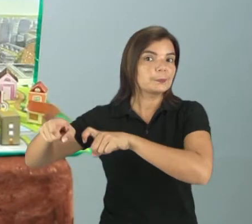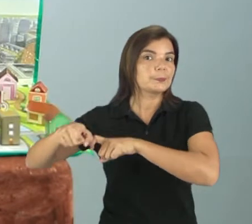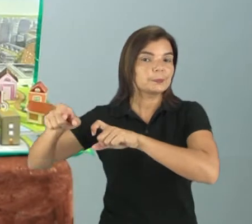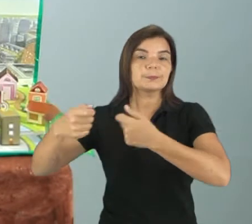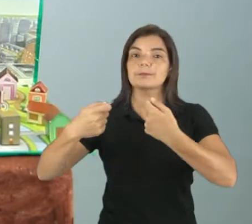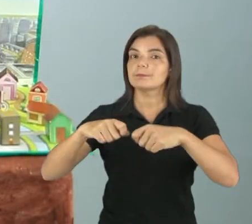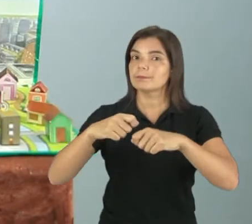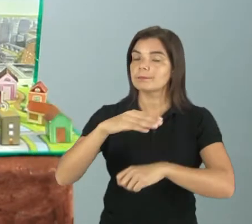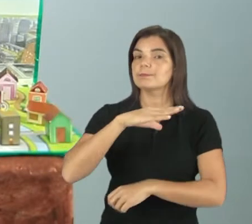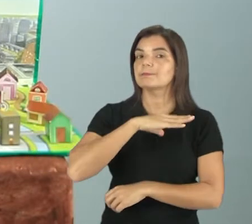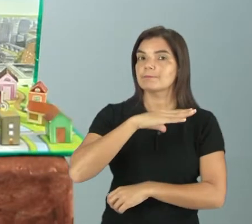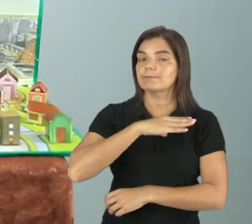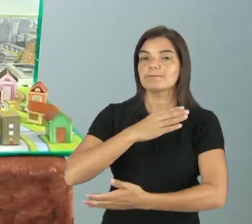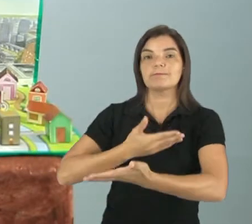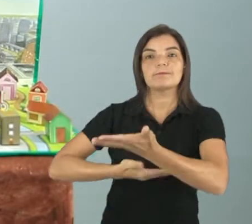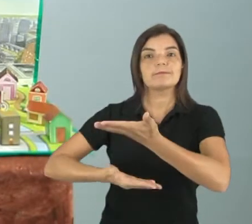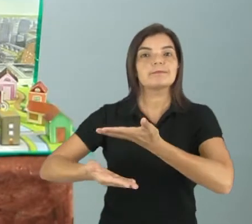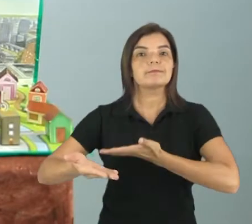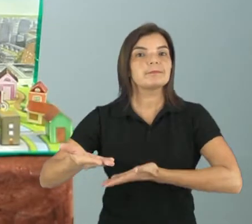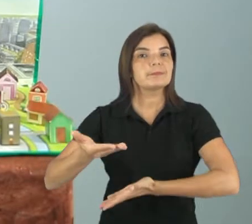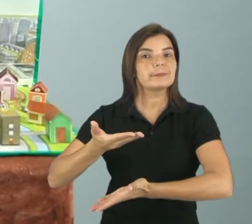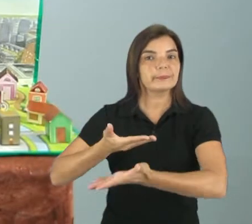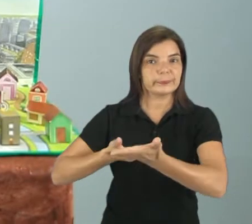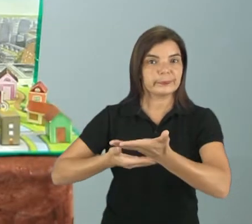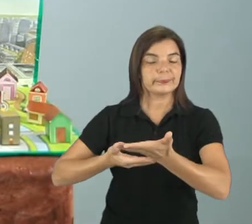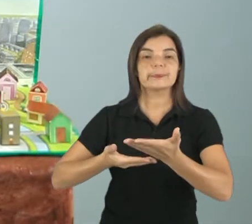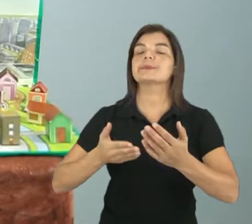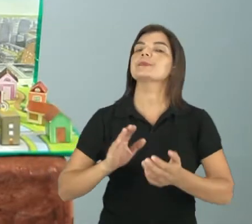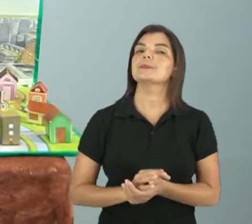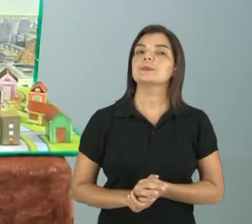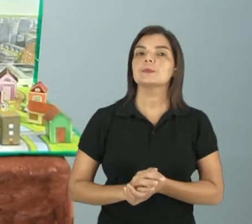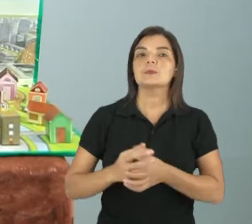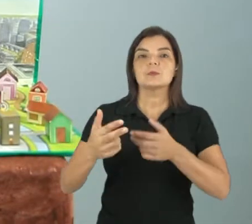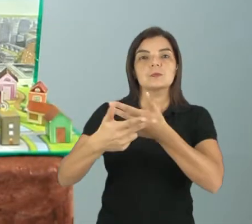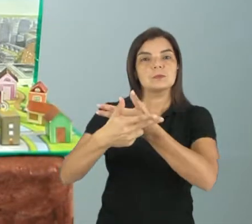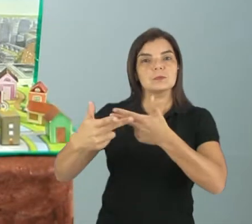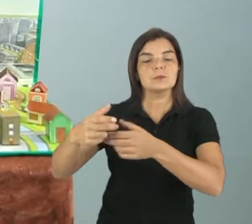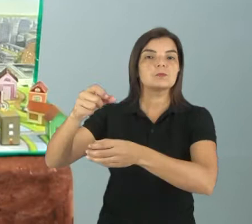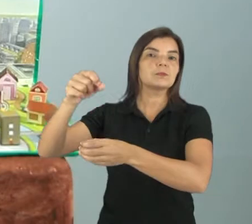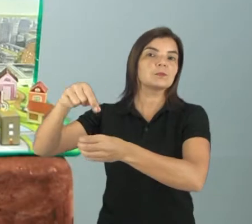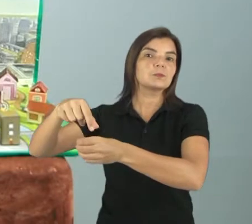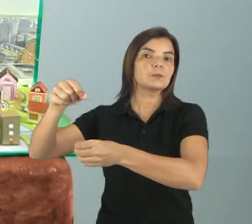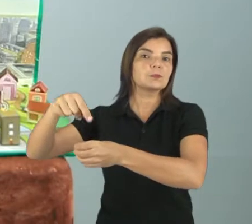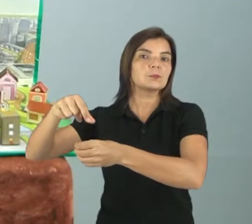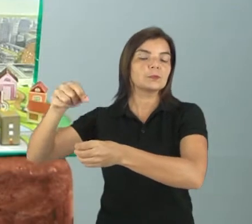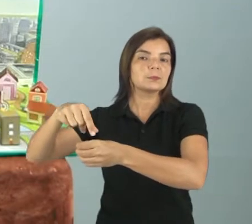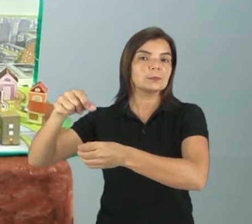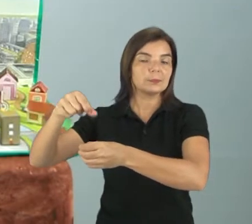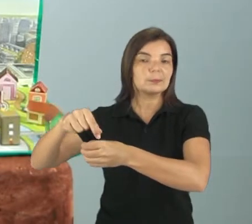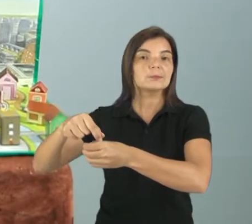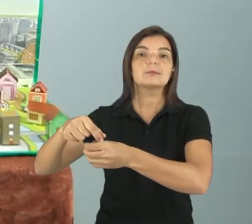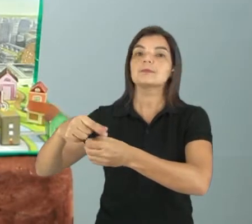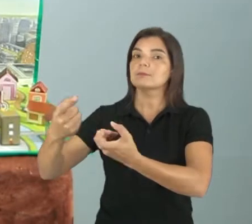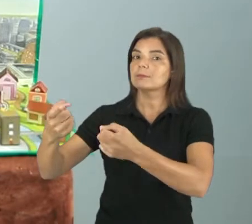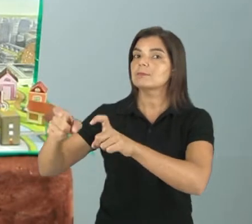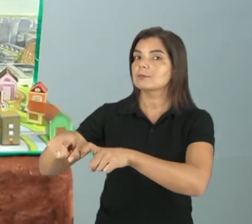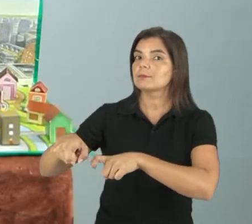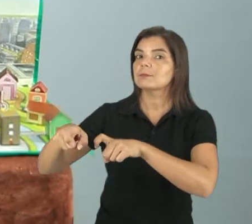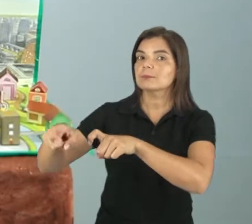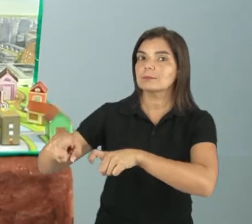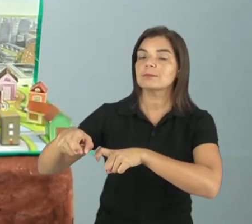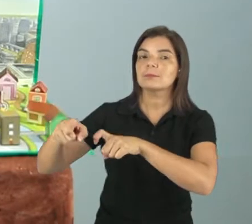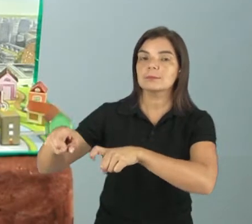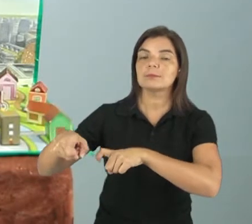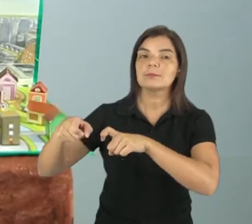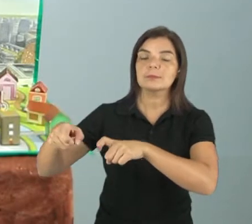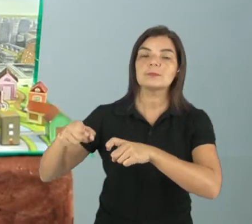como a cidade precisa do campo, não mesmo? produtos que são plantados lá na